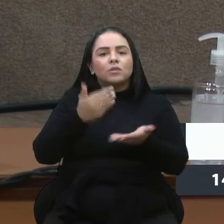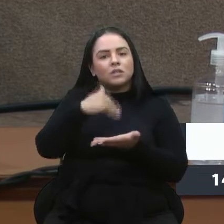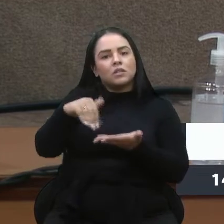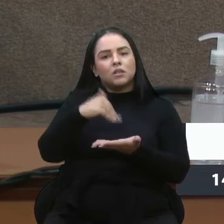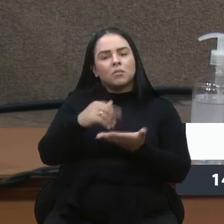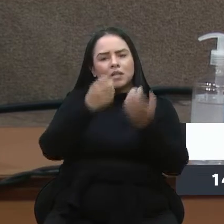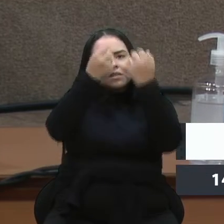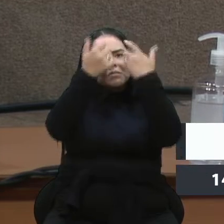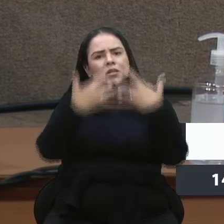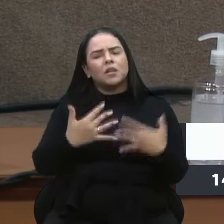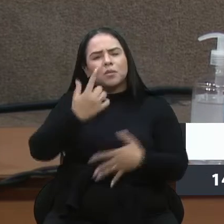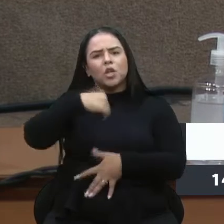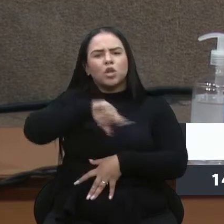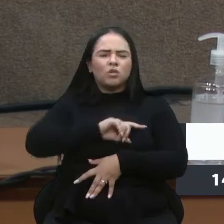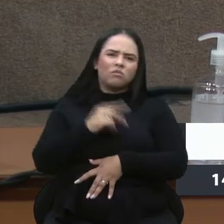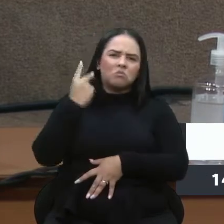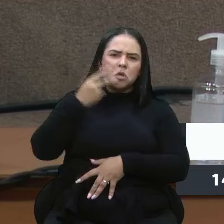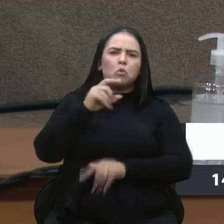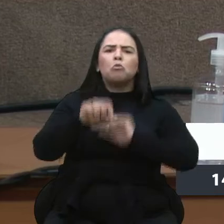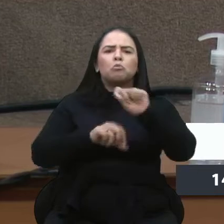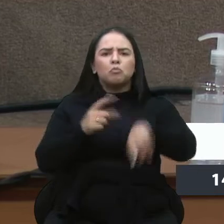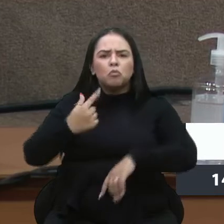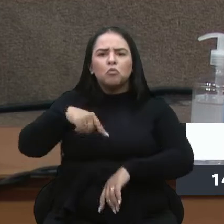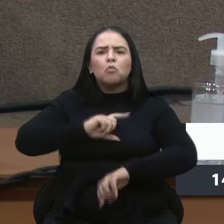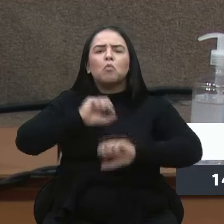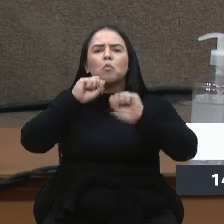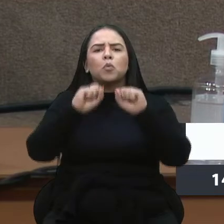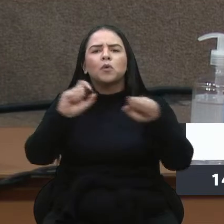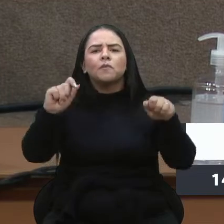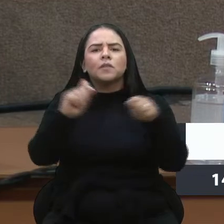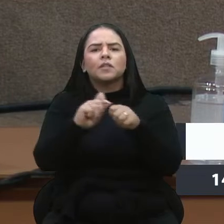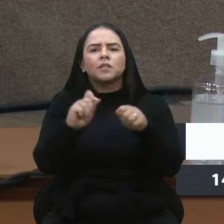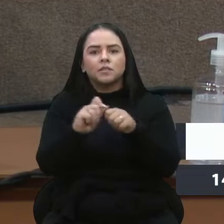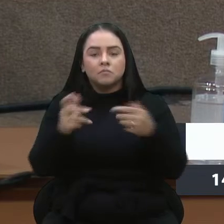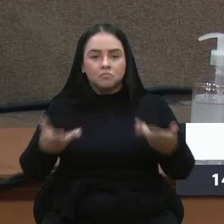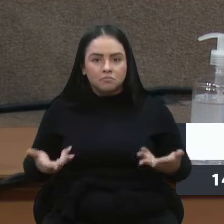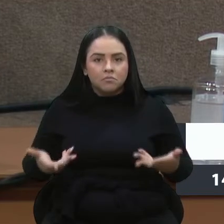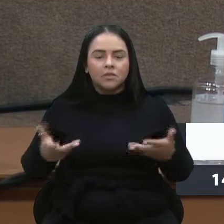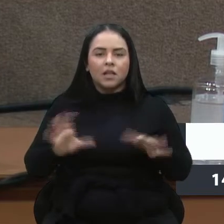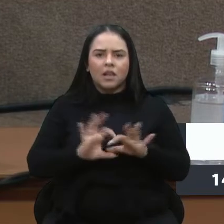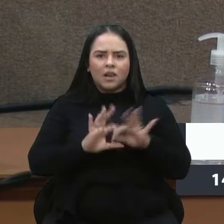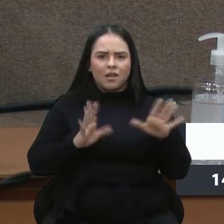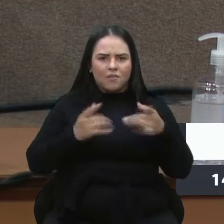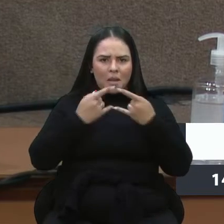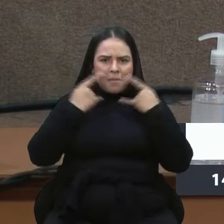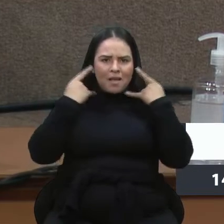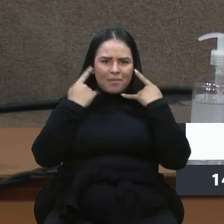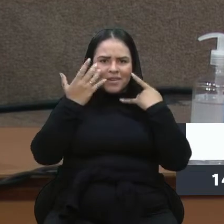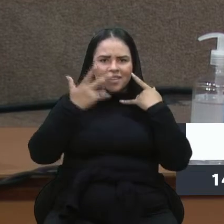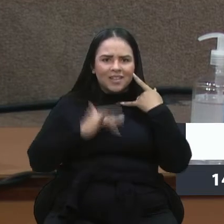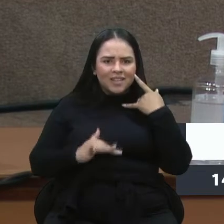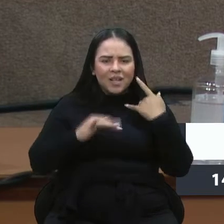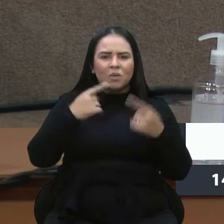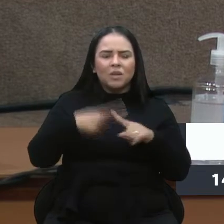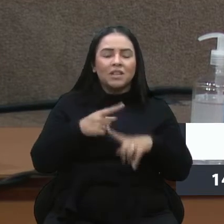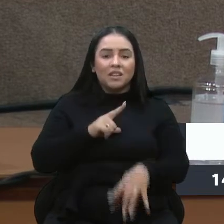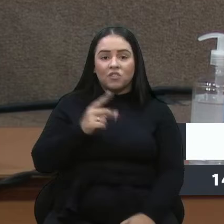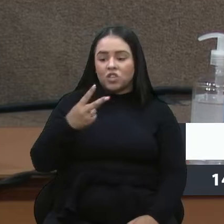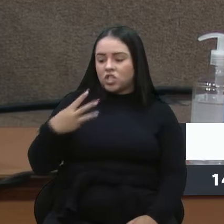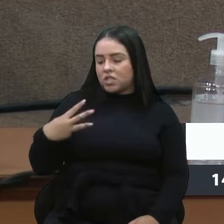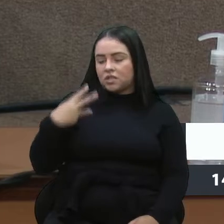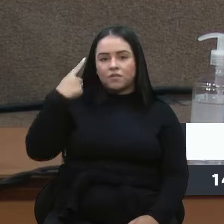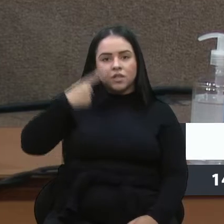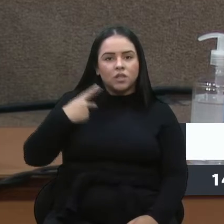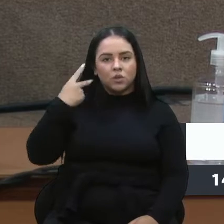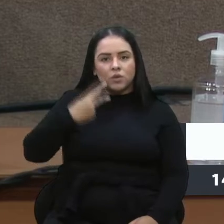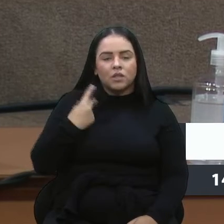para que ele explique nós, como vereadores, o que a gente pode fazer para liberar as máscaras para as crianças. Porque tem 23 vereadores